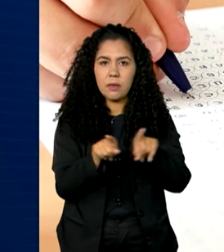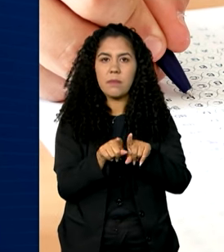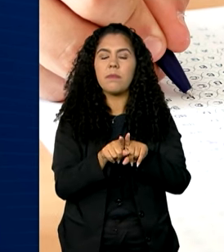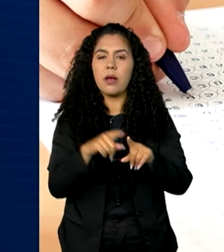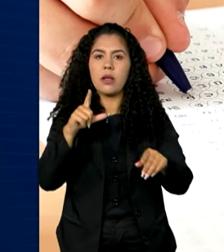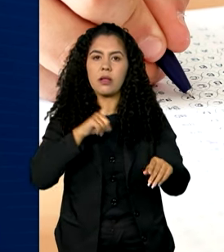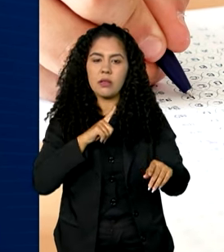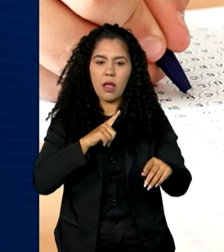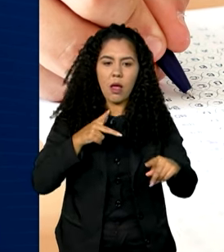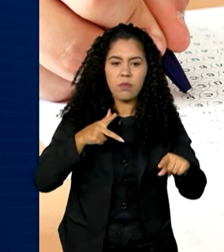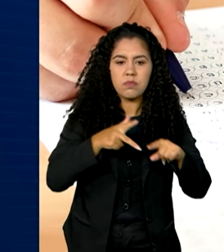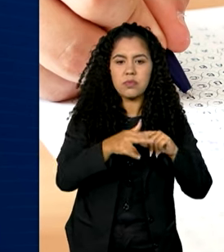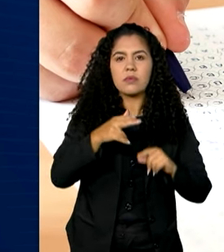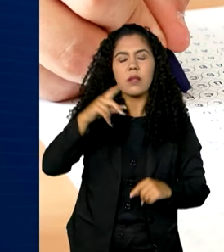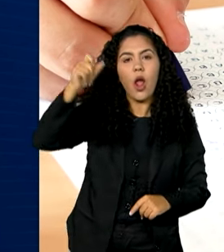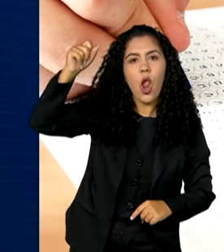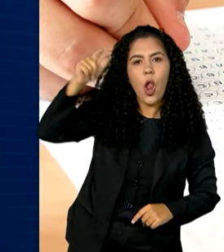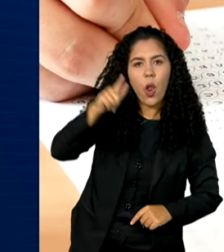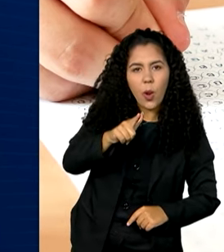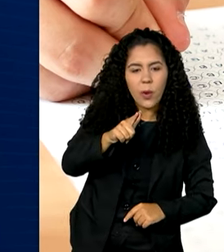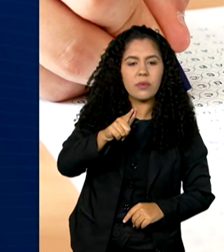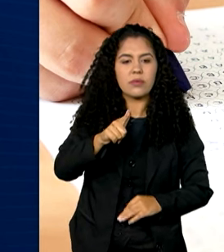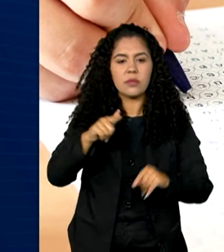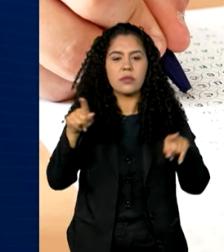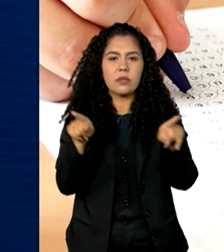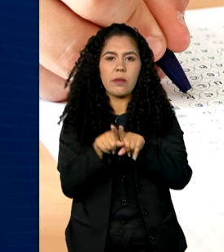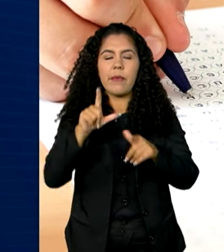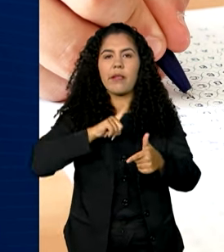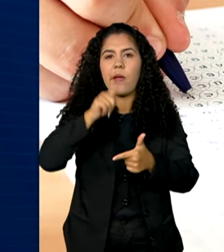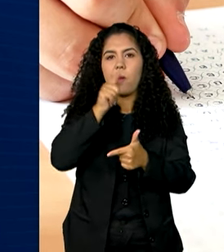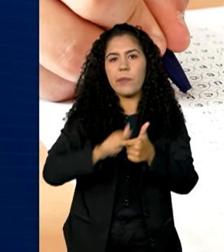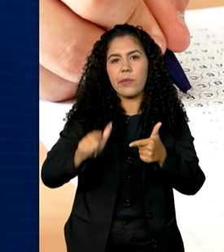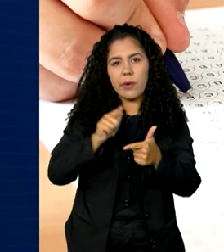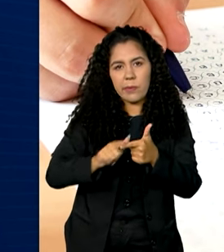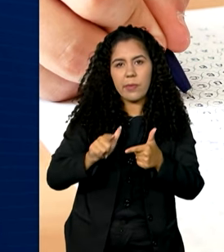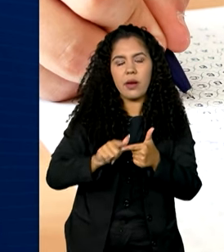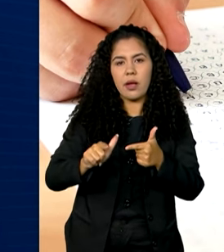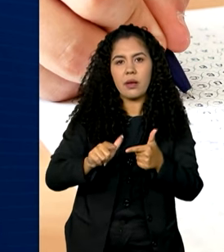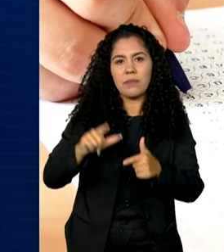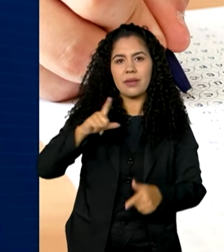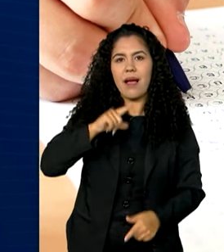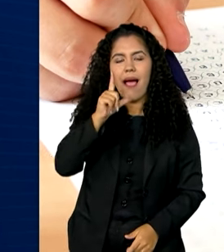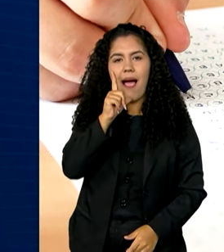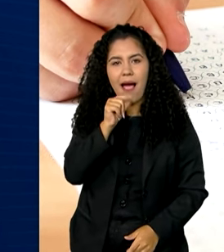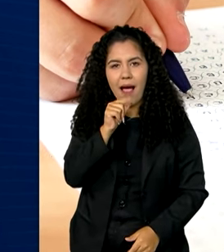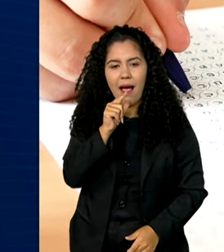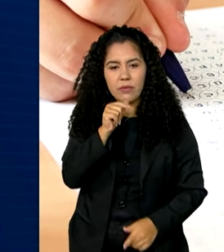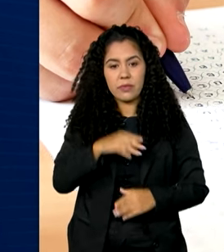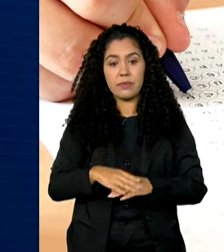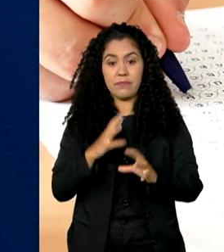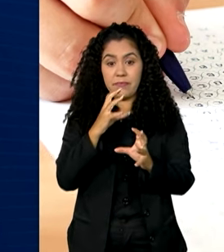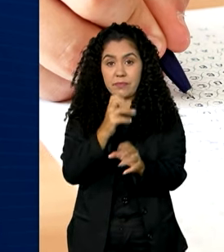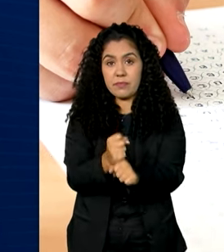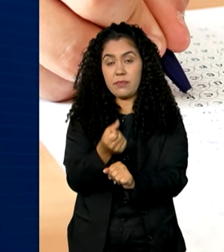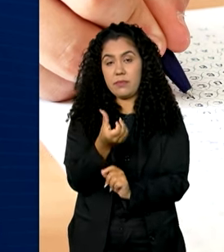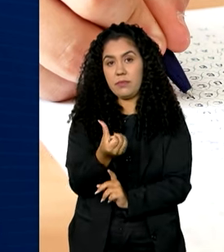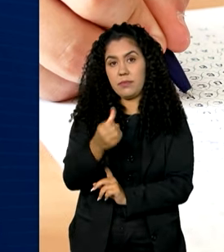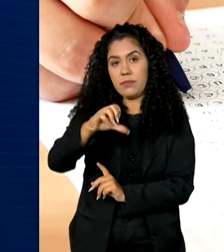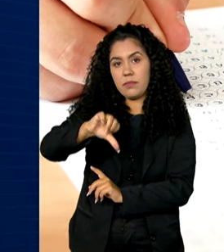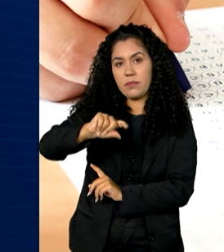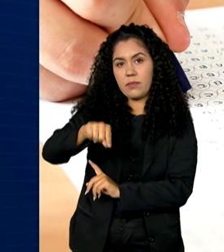fornecimento de energia elétrica e problemas com o abastecimento de água. 69